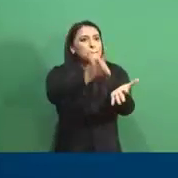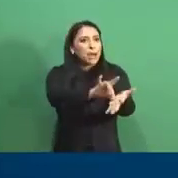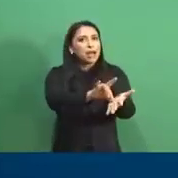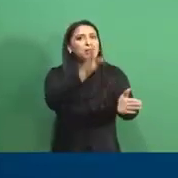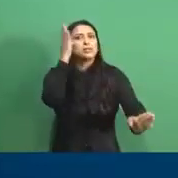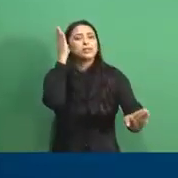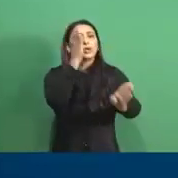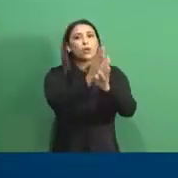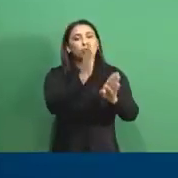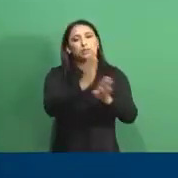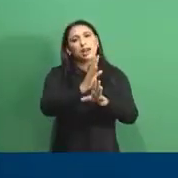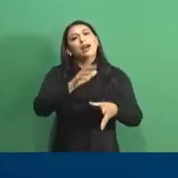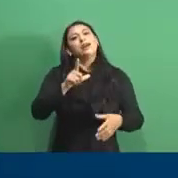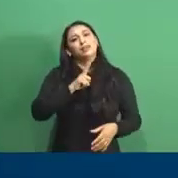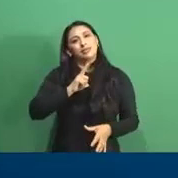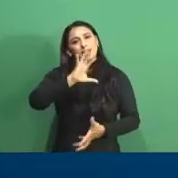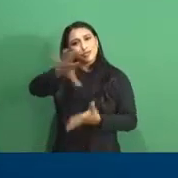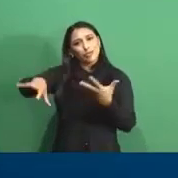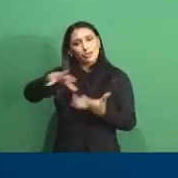na sustentabilidade.